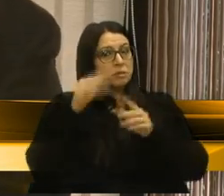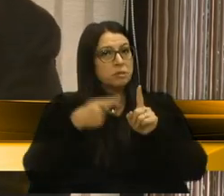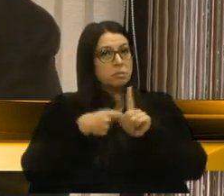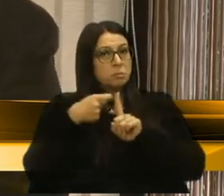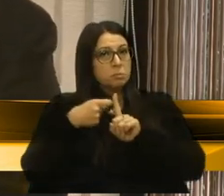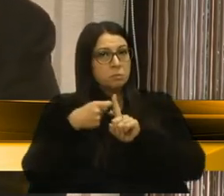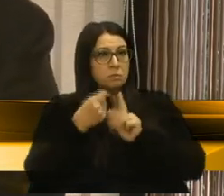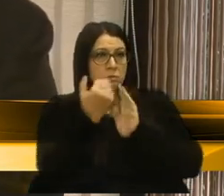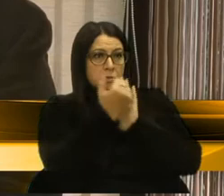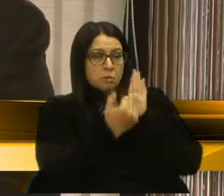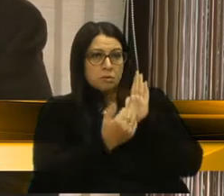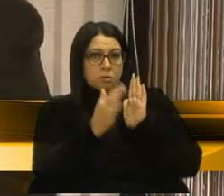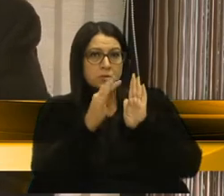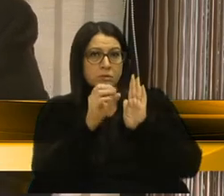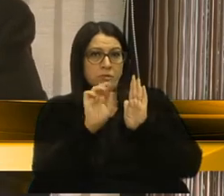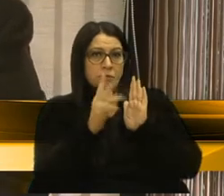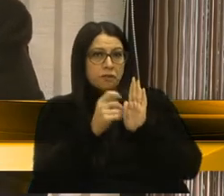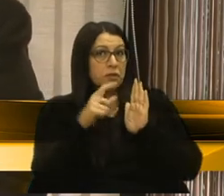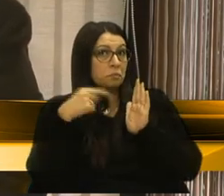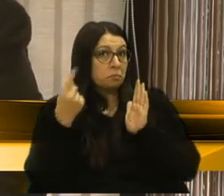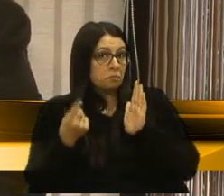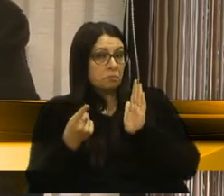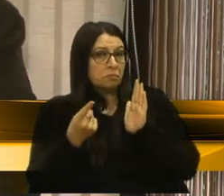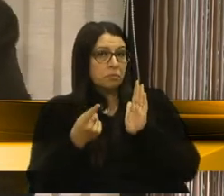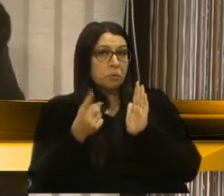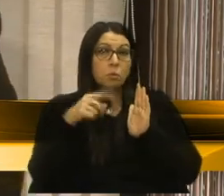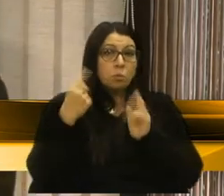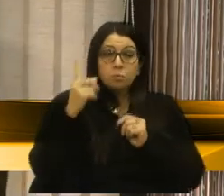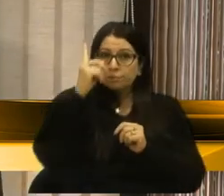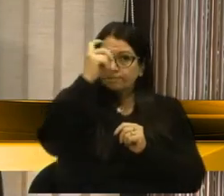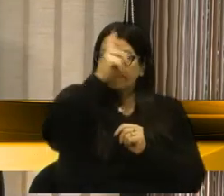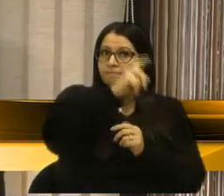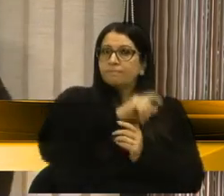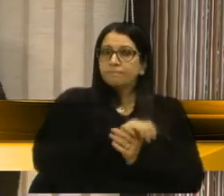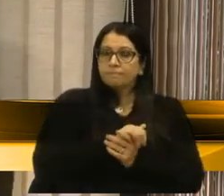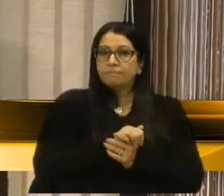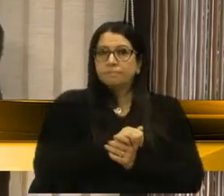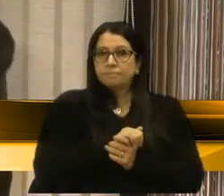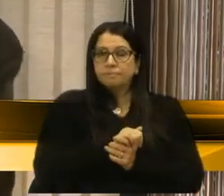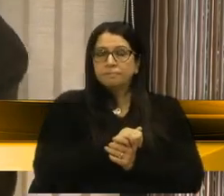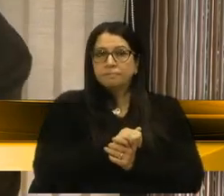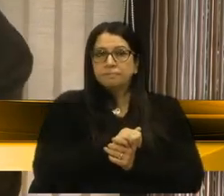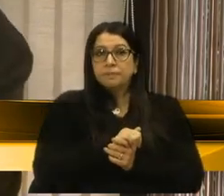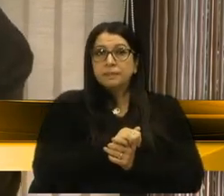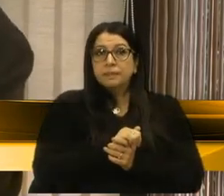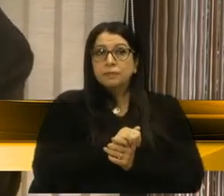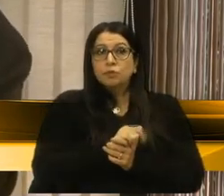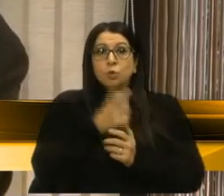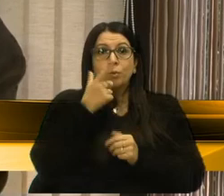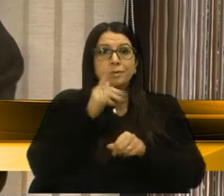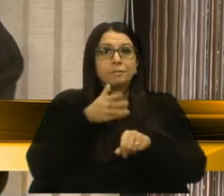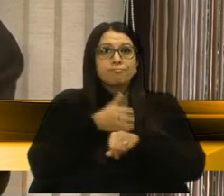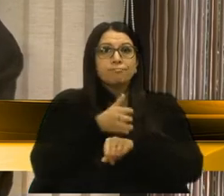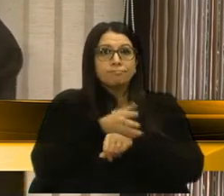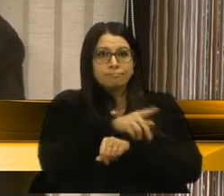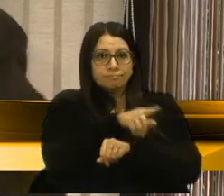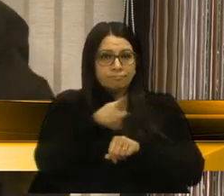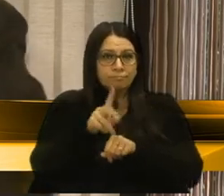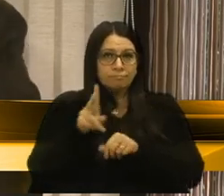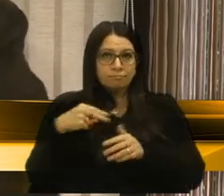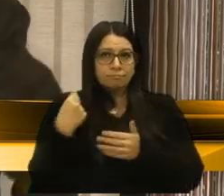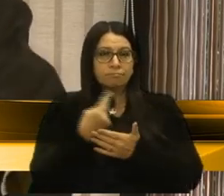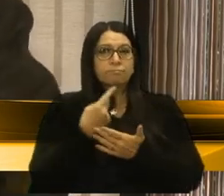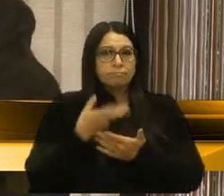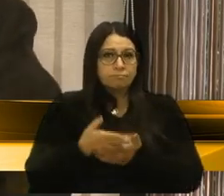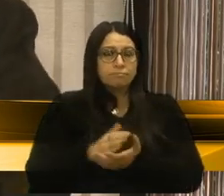descontado em fome. Outros, com uma certa dificuldade, uma certa dificuldade de acessar. Então, para nós,